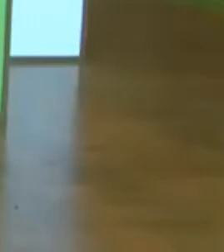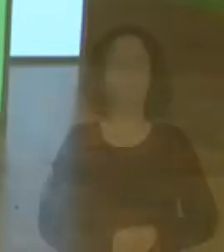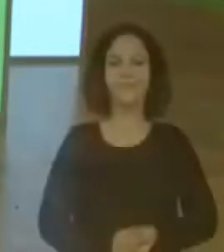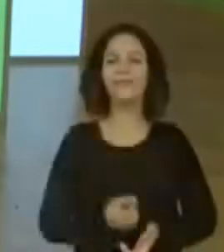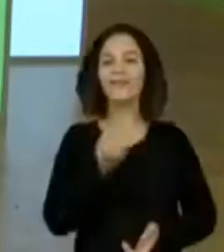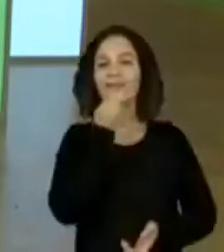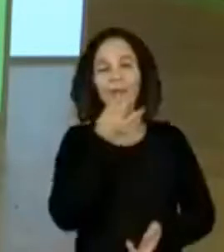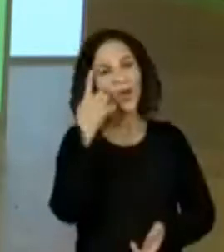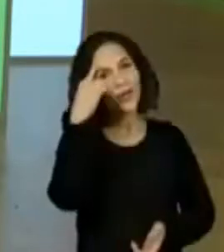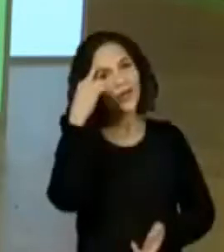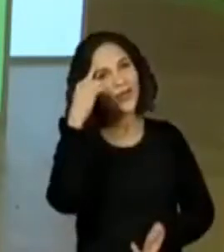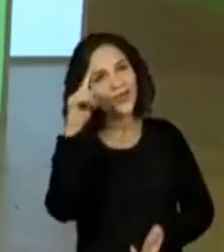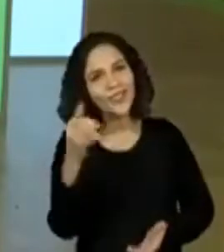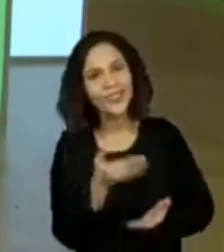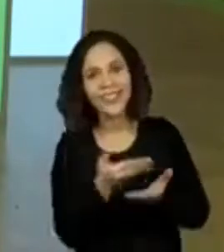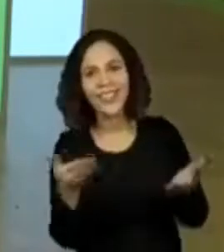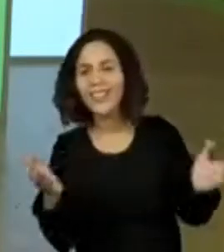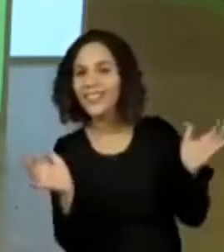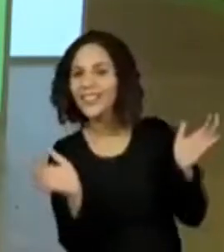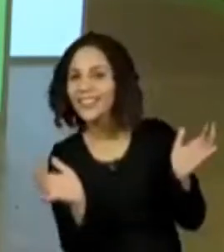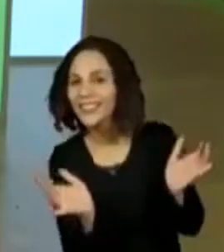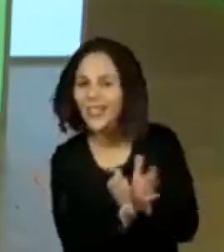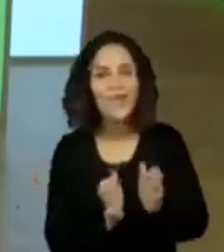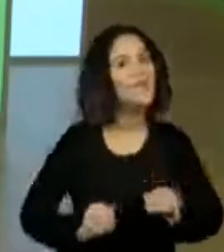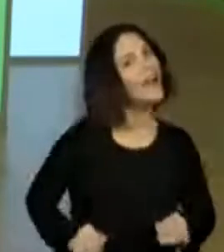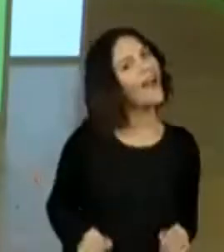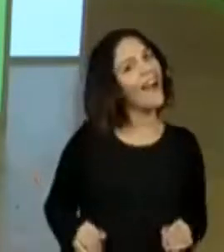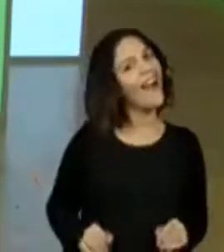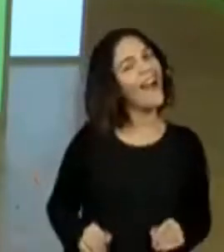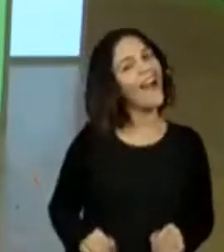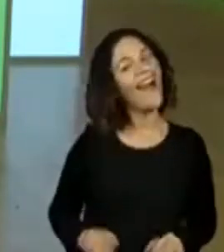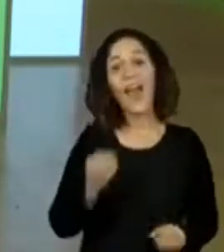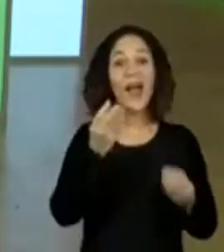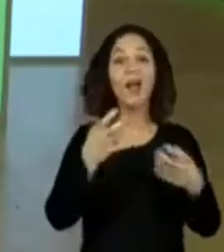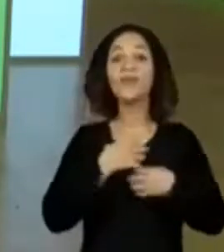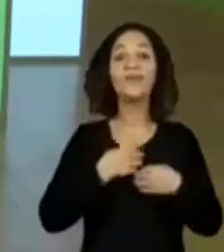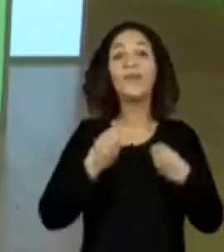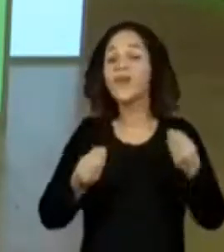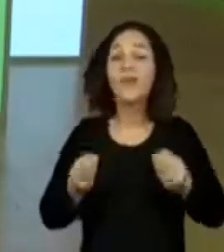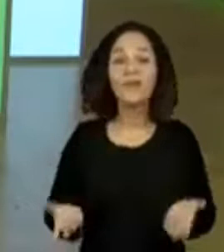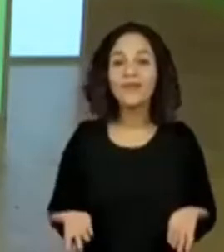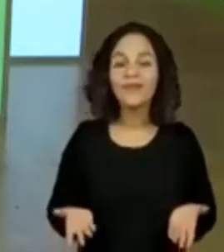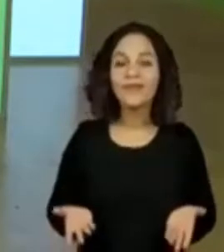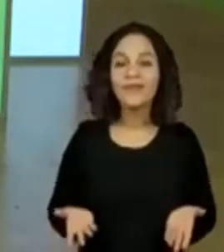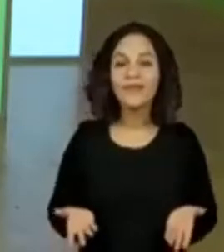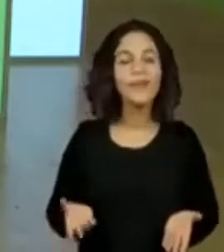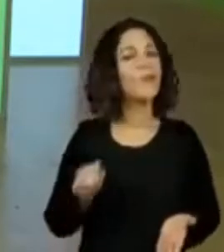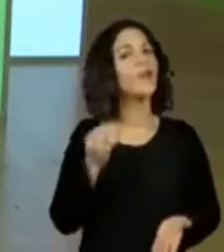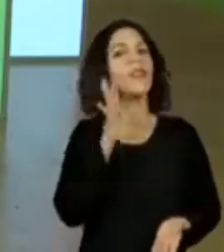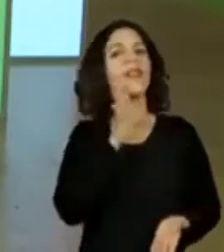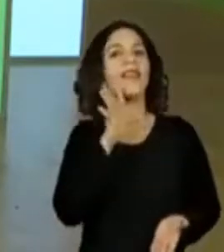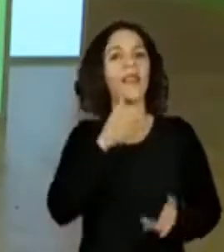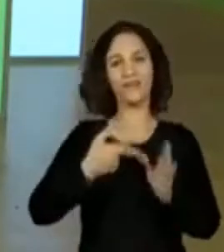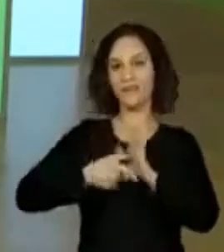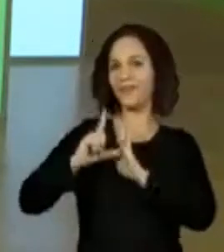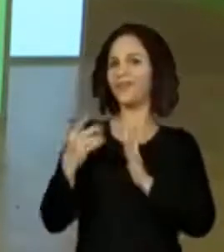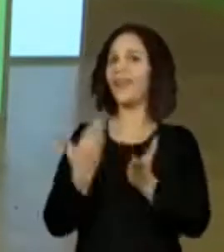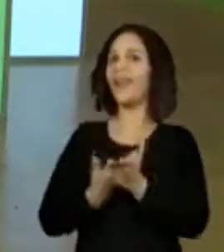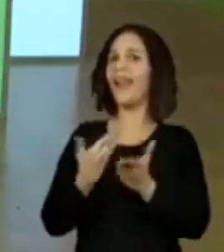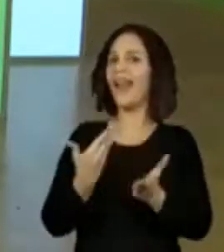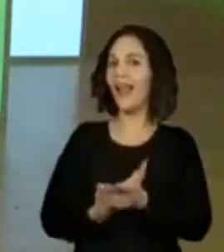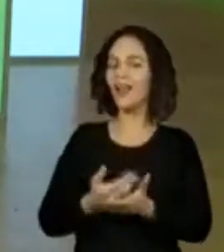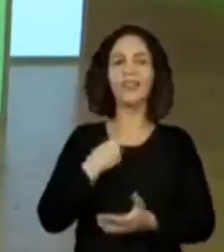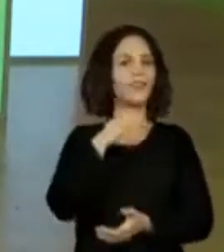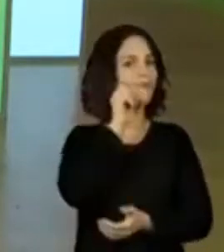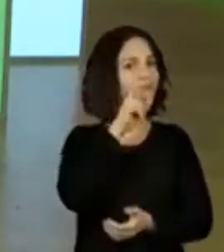Bom dia, turminha! Como que vocês estão? Foi muito legal a aula anterior, todo